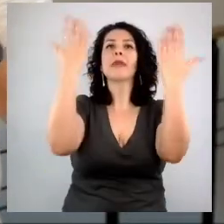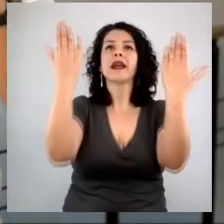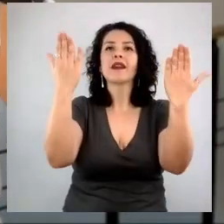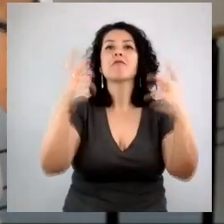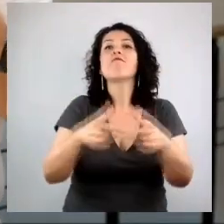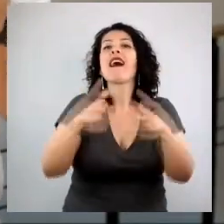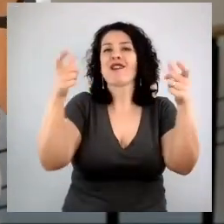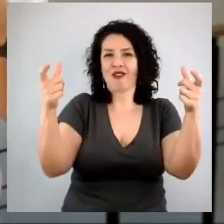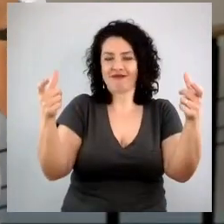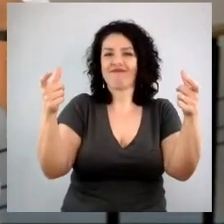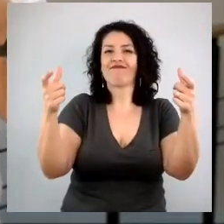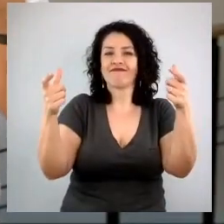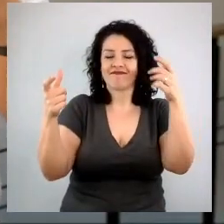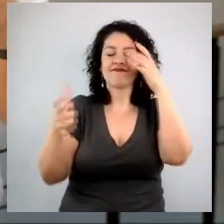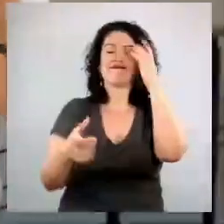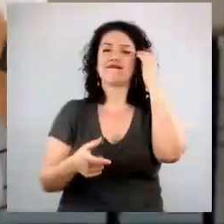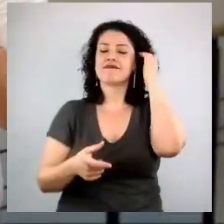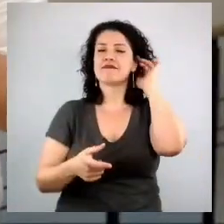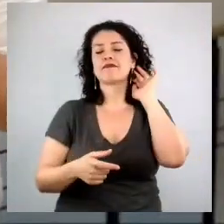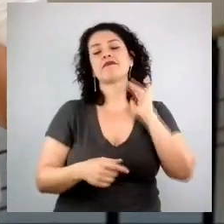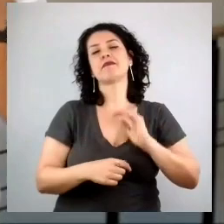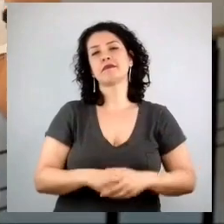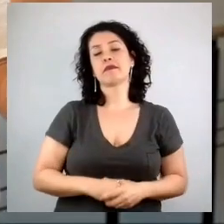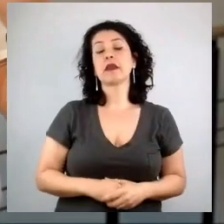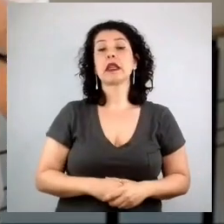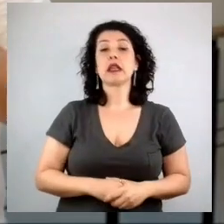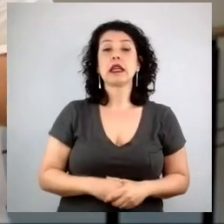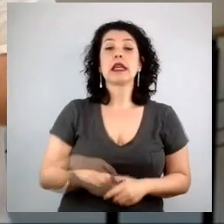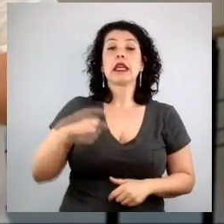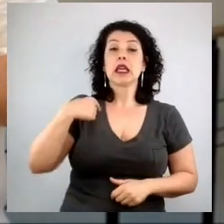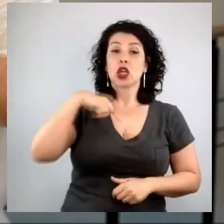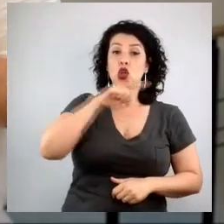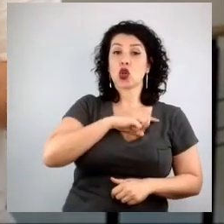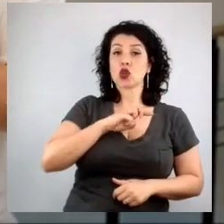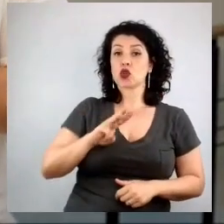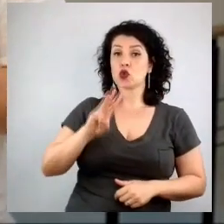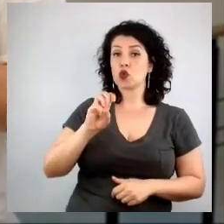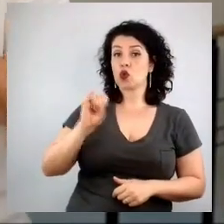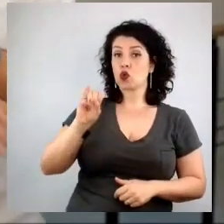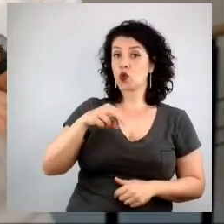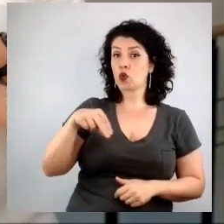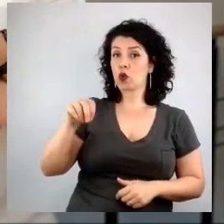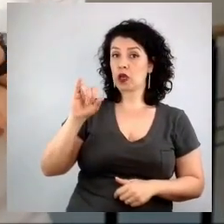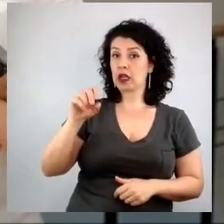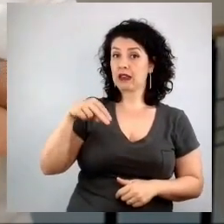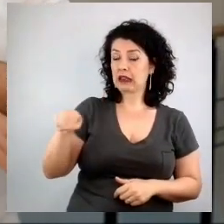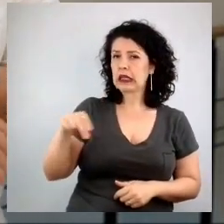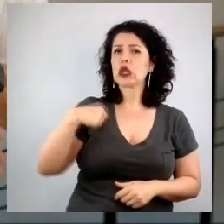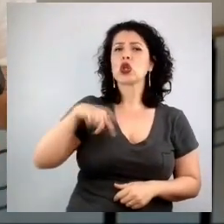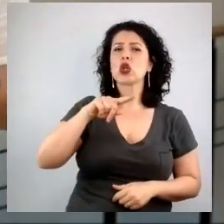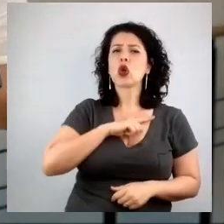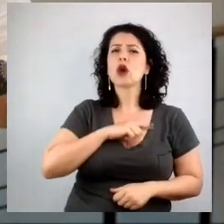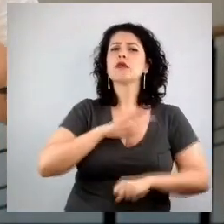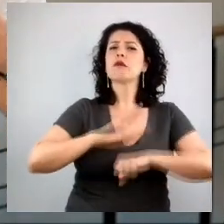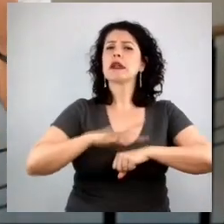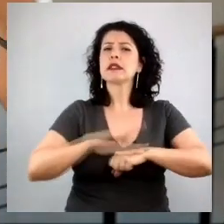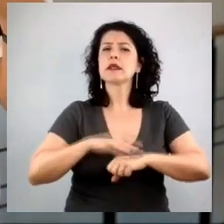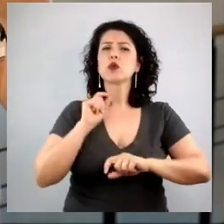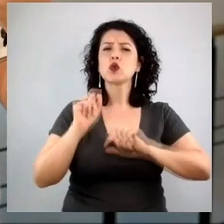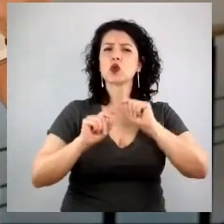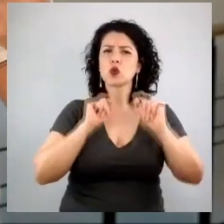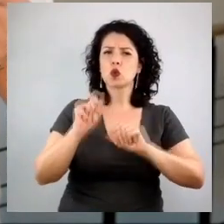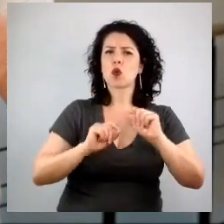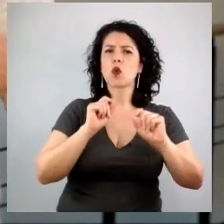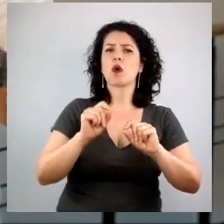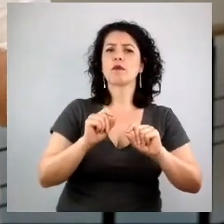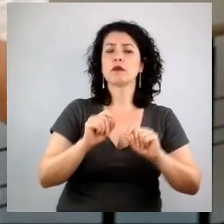E lá no Insights, a gente organiza isso muito por audiências, né, então, pô, eu quero saber o que está acontecendo, por exemplo, se eu sou uma